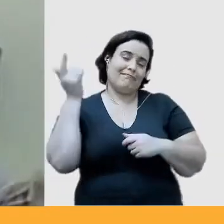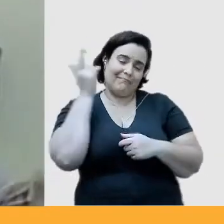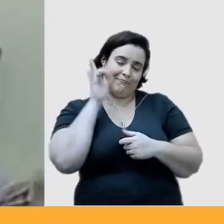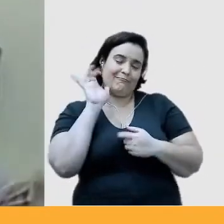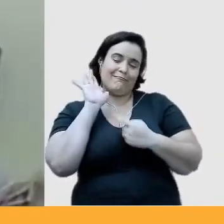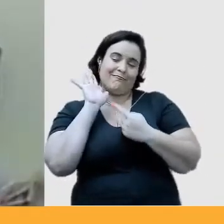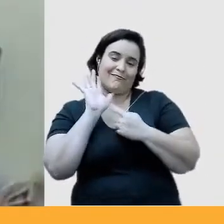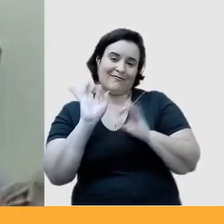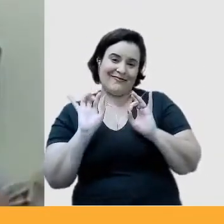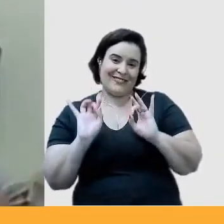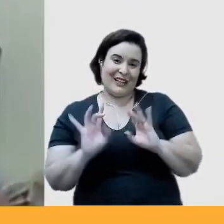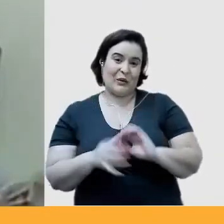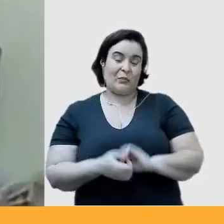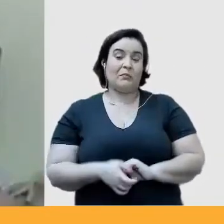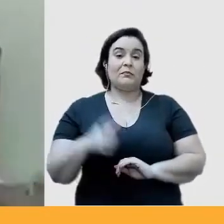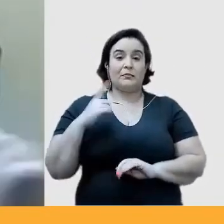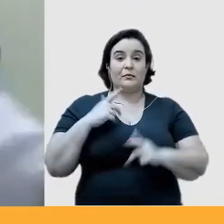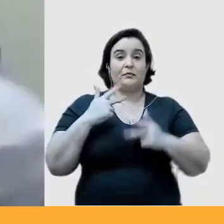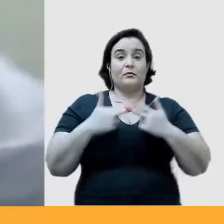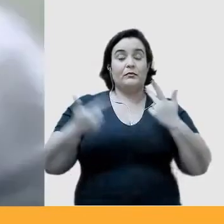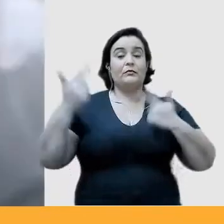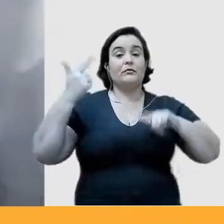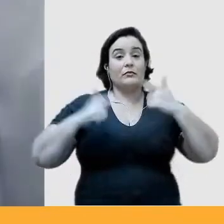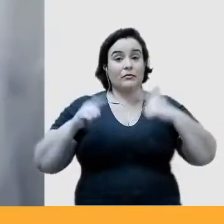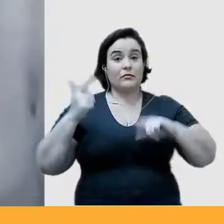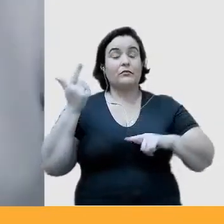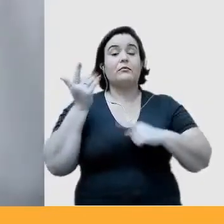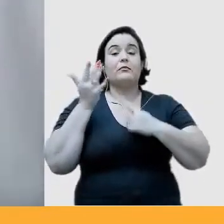foi tem mais coisas para mostrar mas